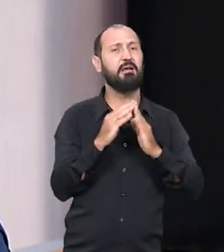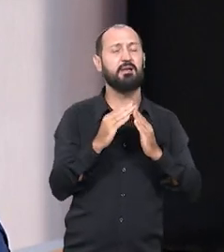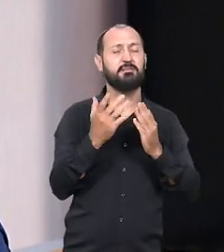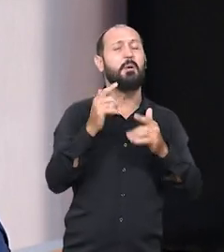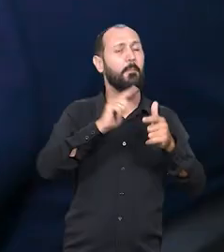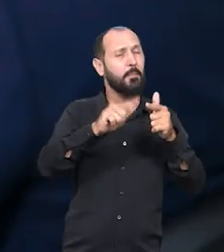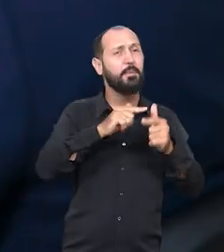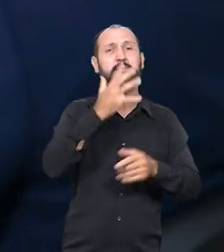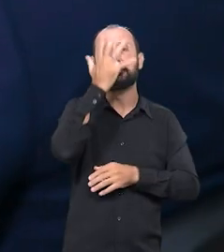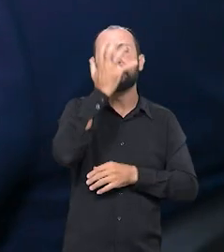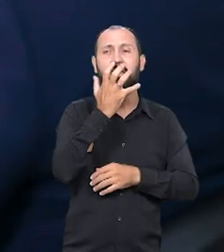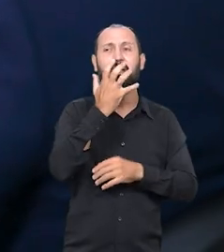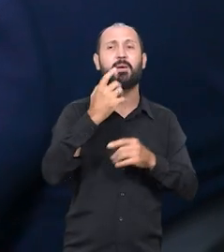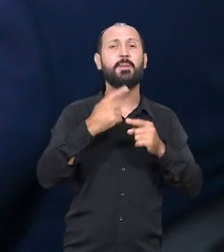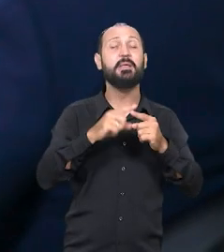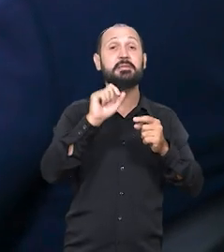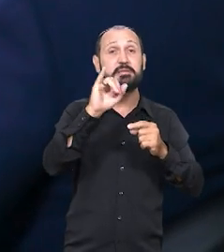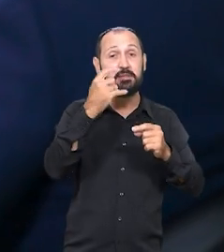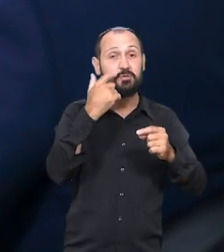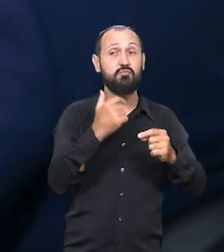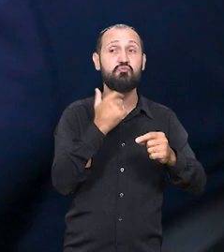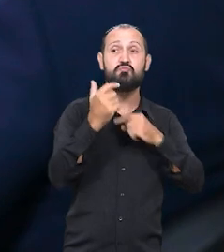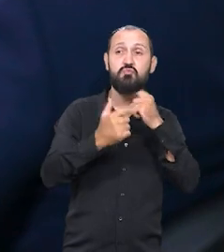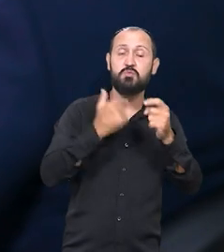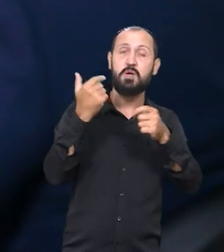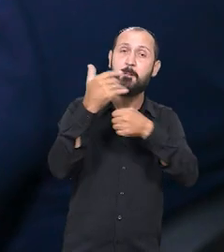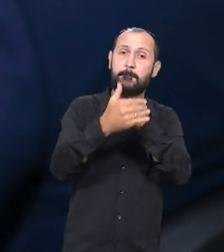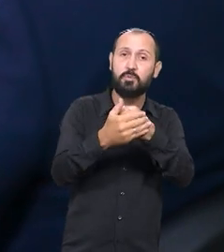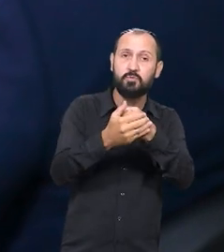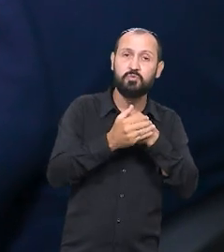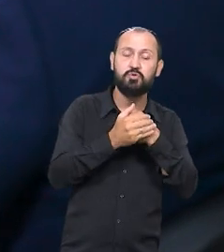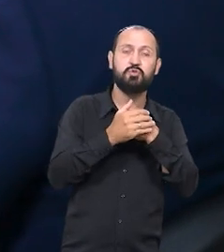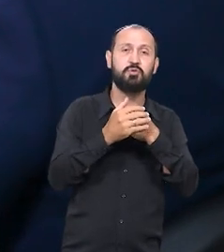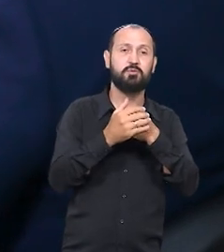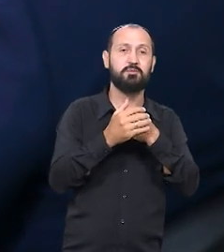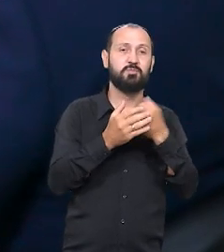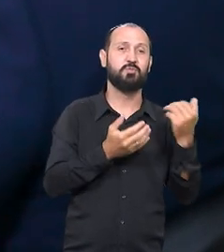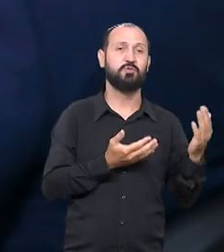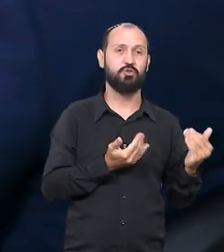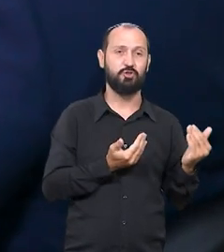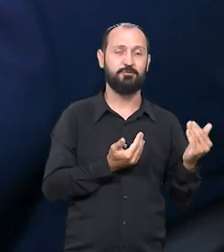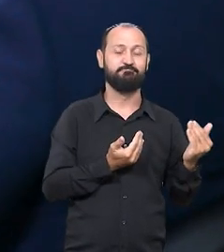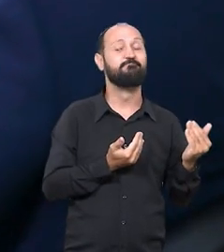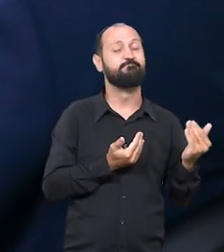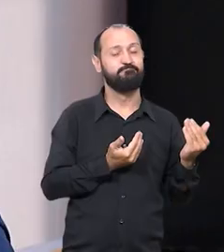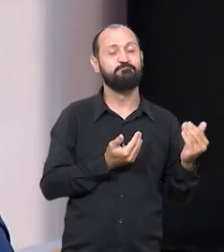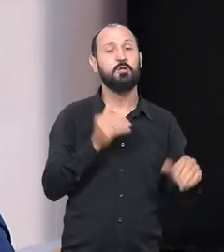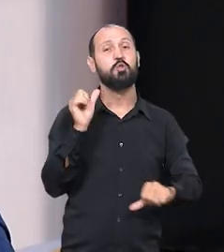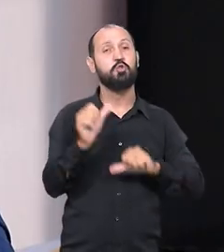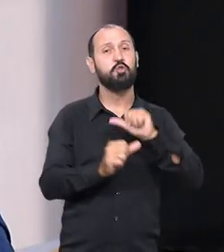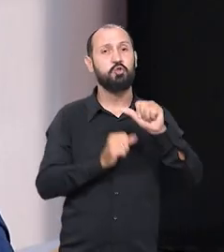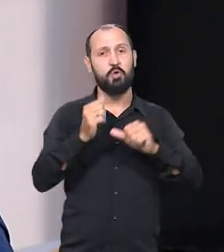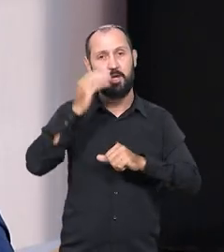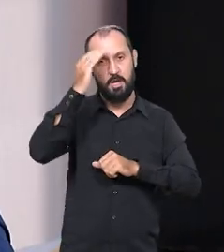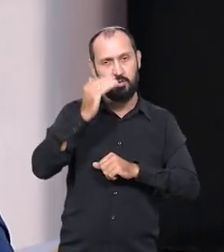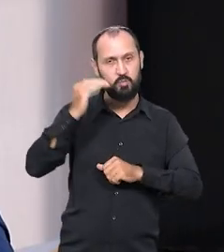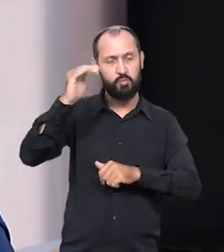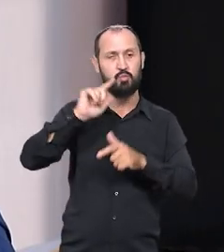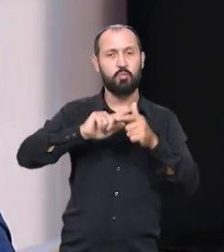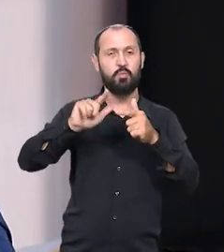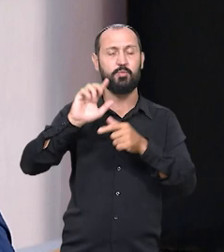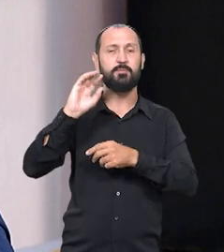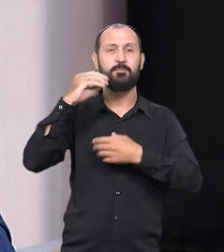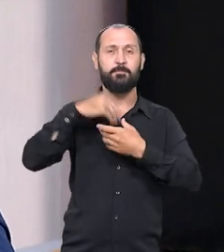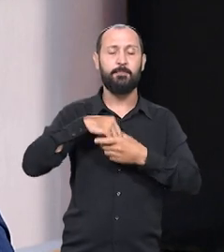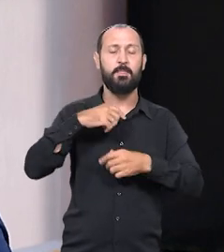eu acho que isso aí é um problema muito sério, porque se a gente não consegue proteger esses jovens, eles acabam tornando-se adultos problemáticos.